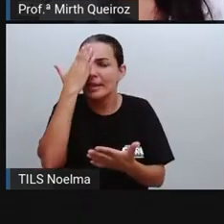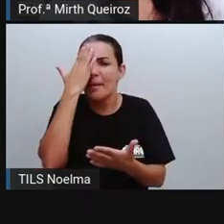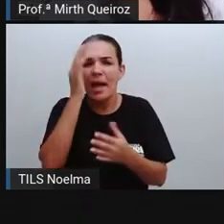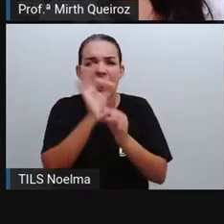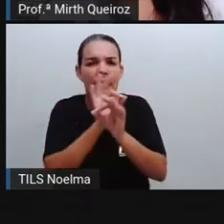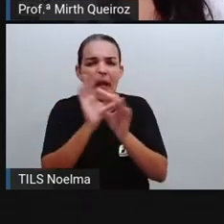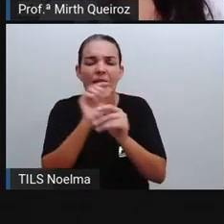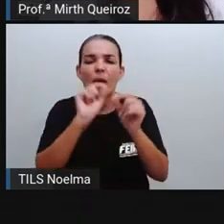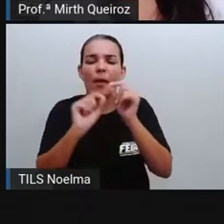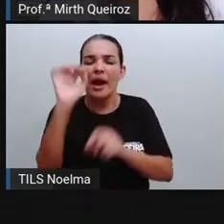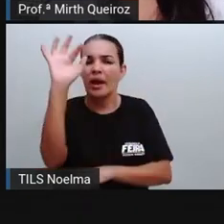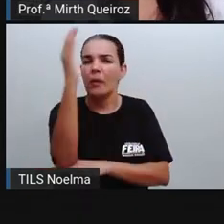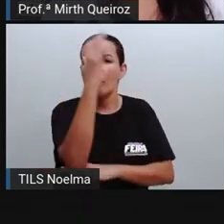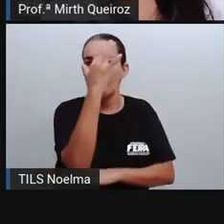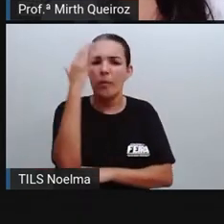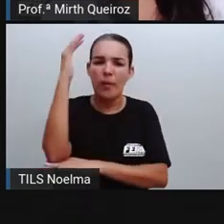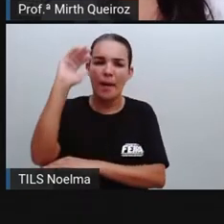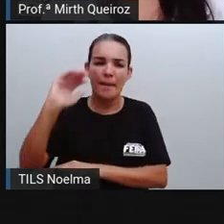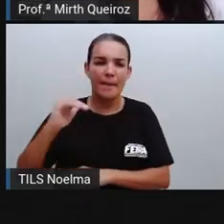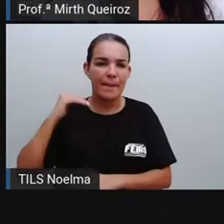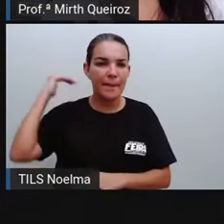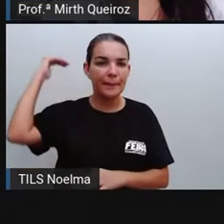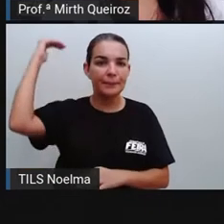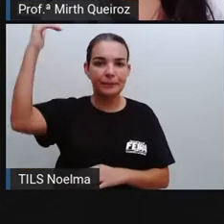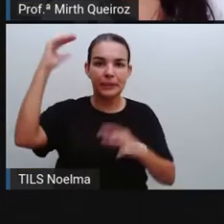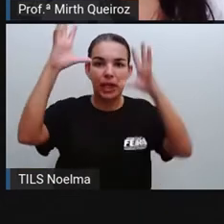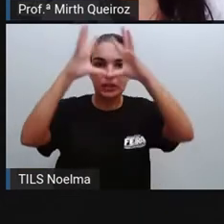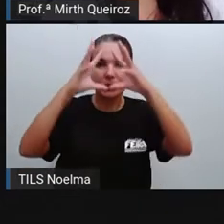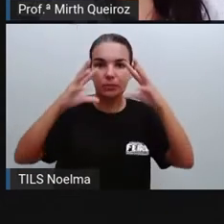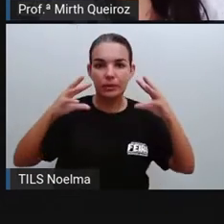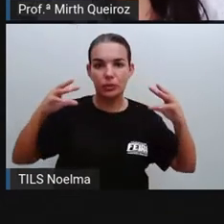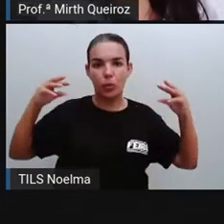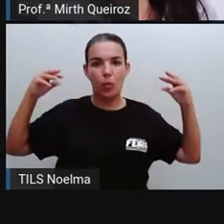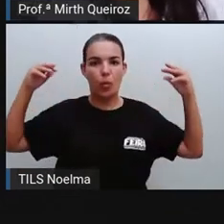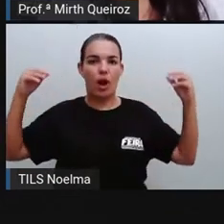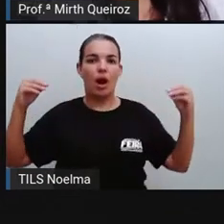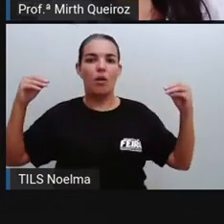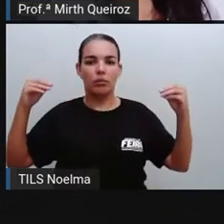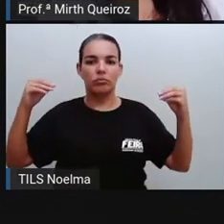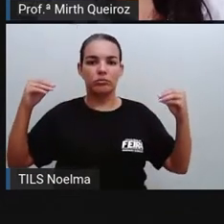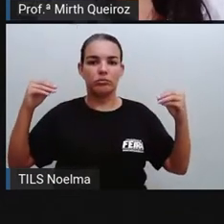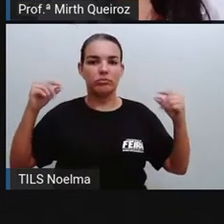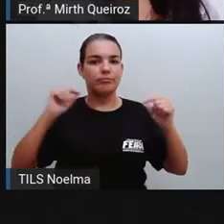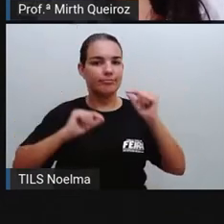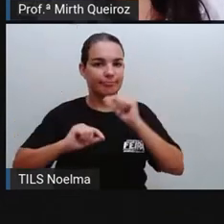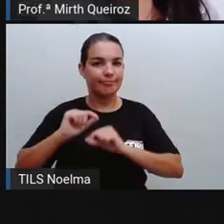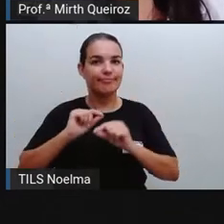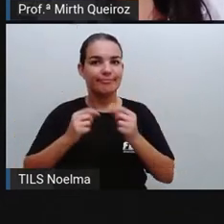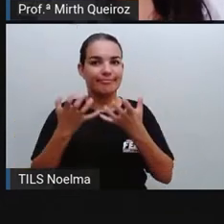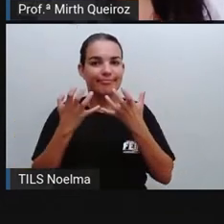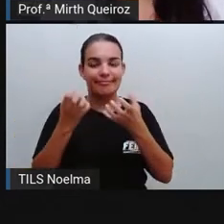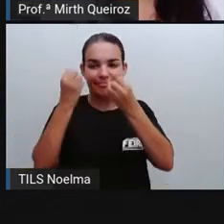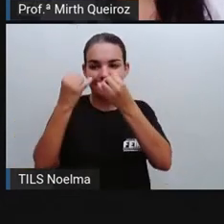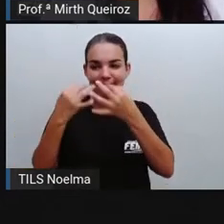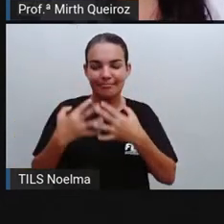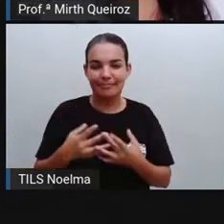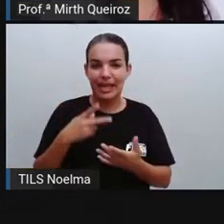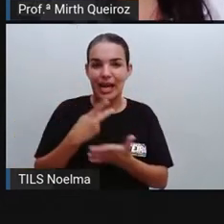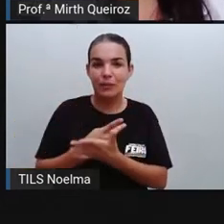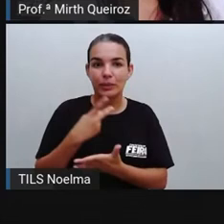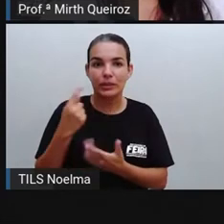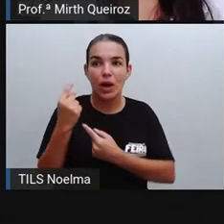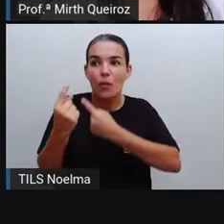uma das características aí das lendas, tentar explicar um acontecimento sobrenatural, um